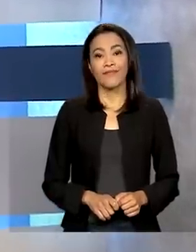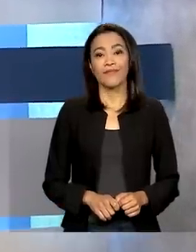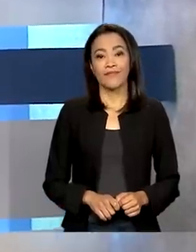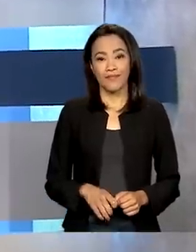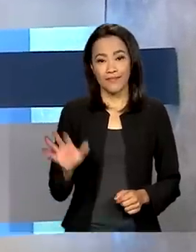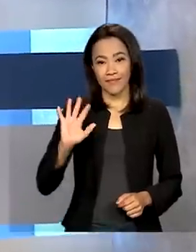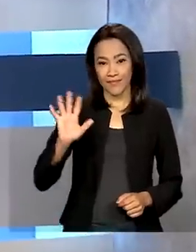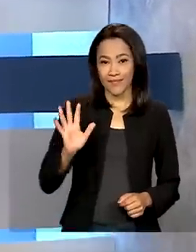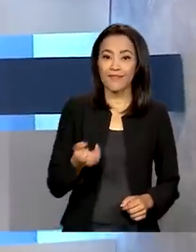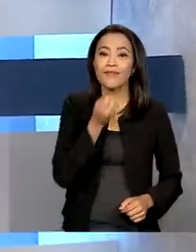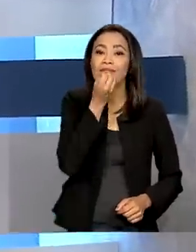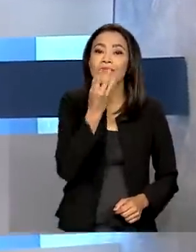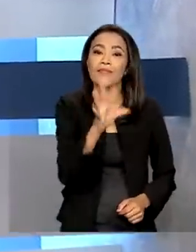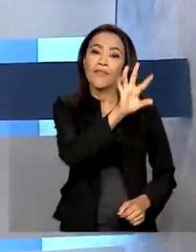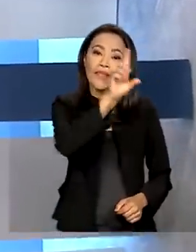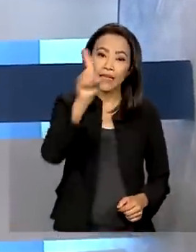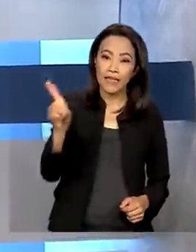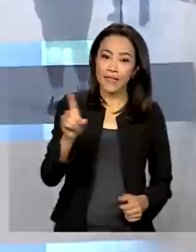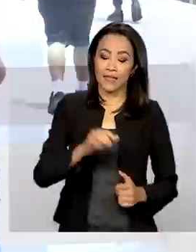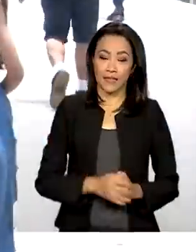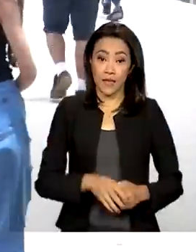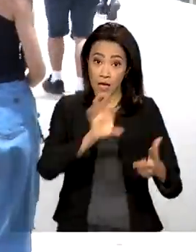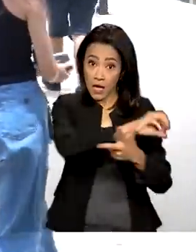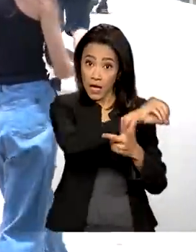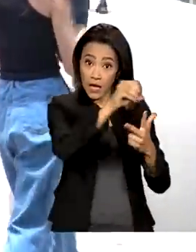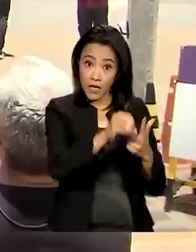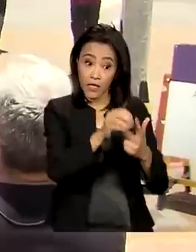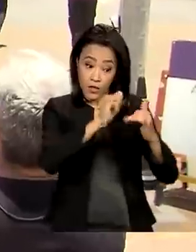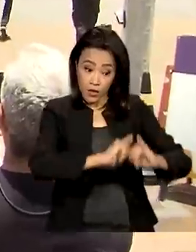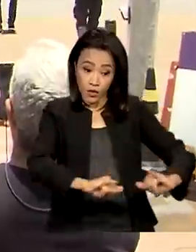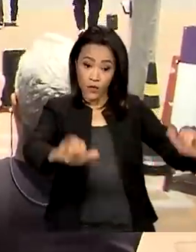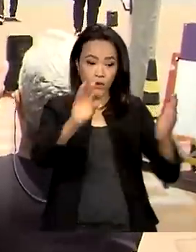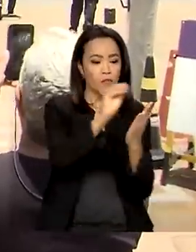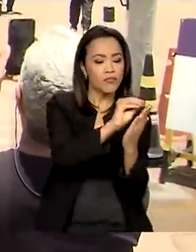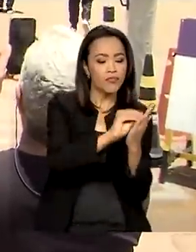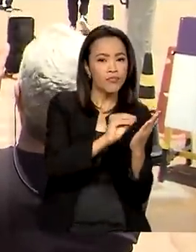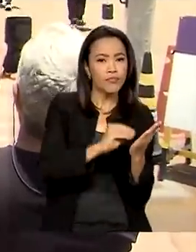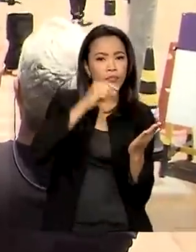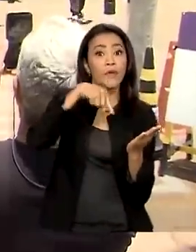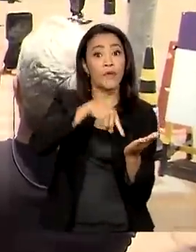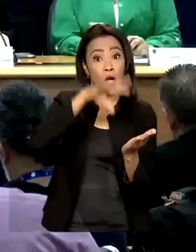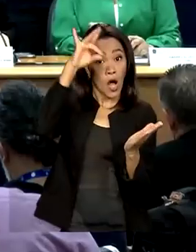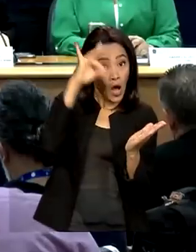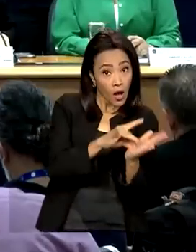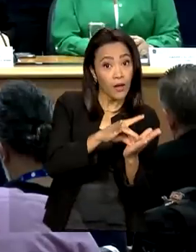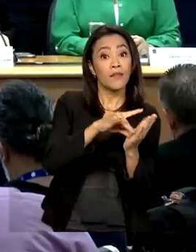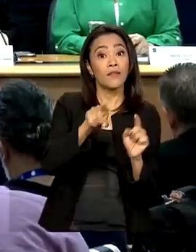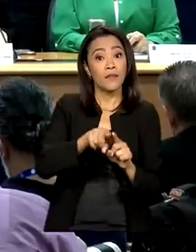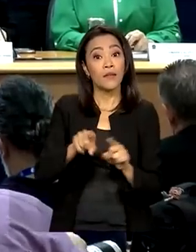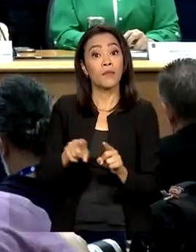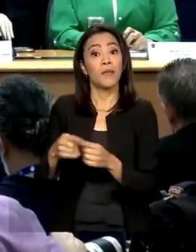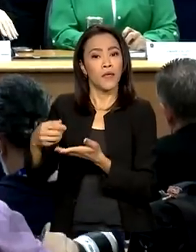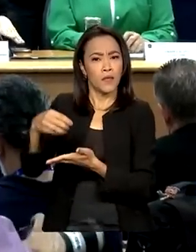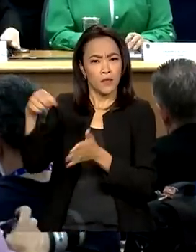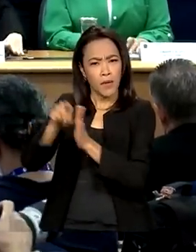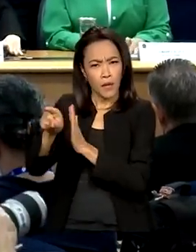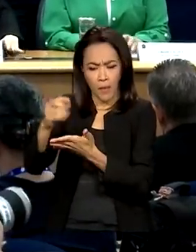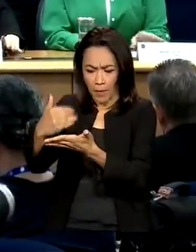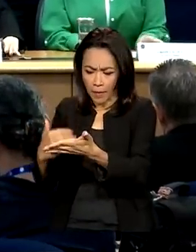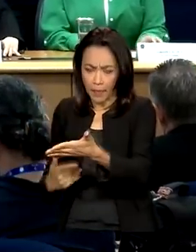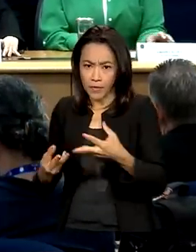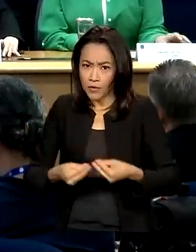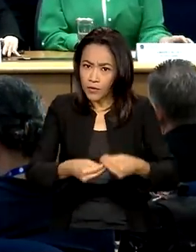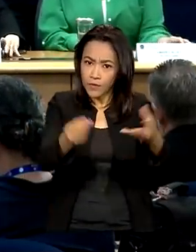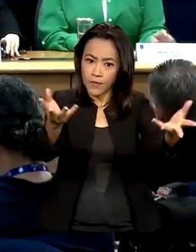Olá, bom dia! Enem divulga gabaritos e cadernos de questões. Ministério da Saúde